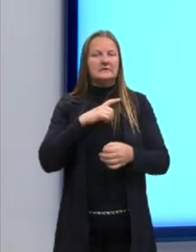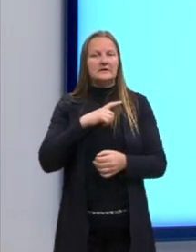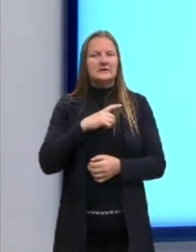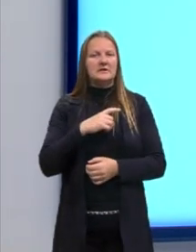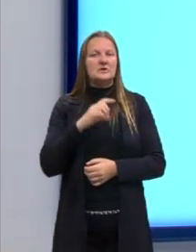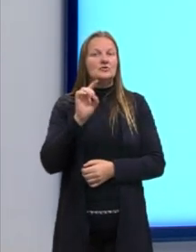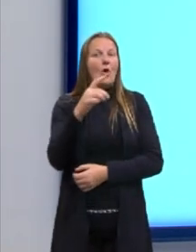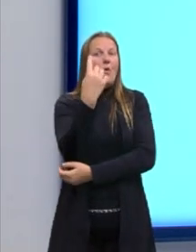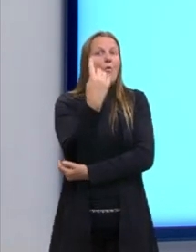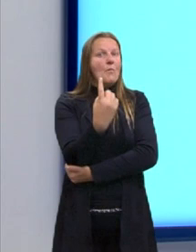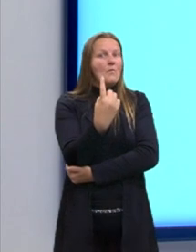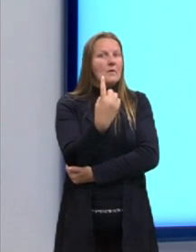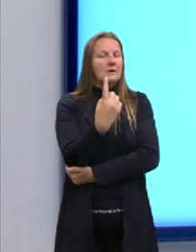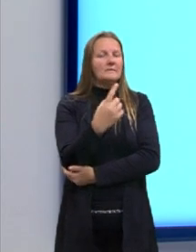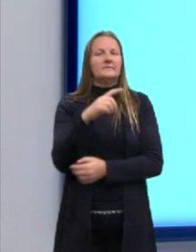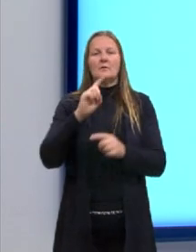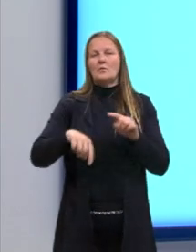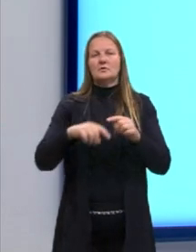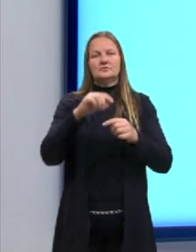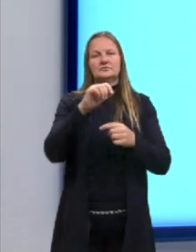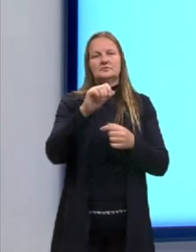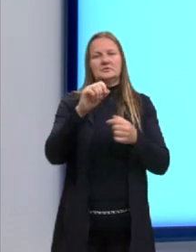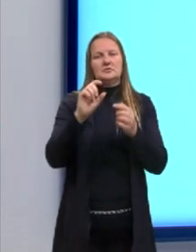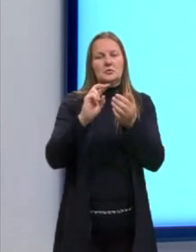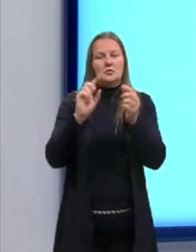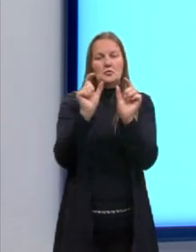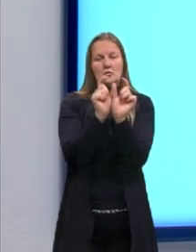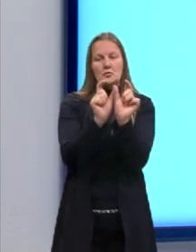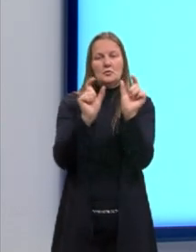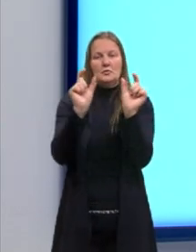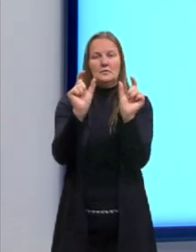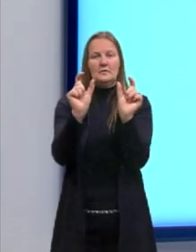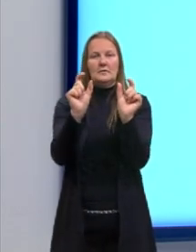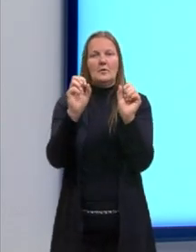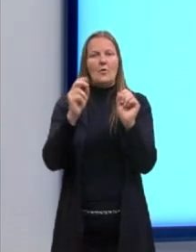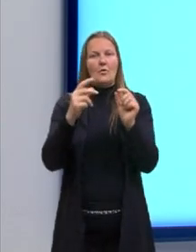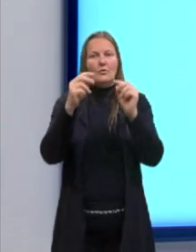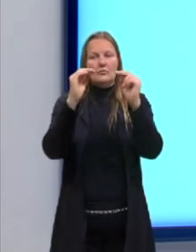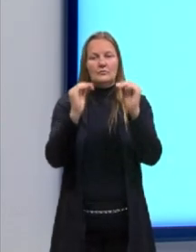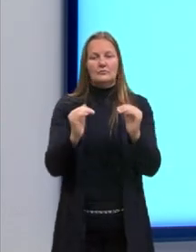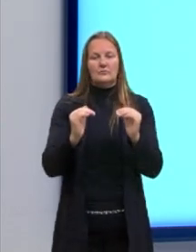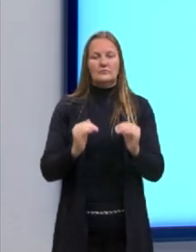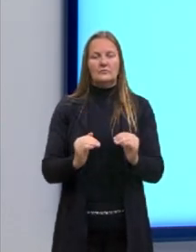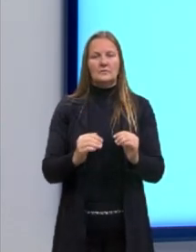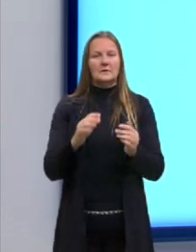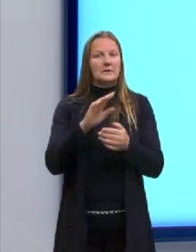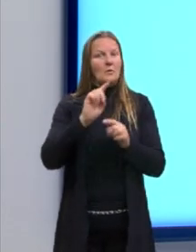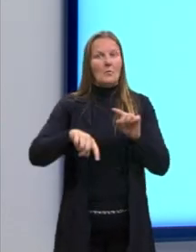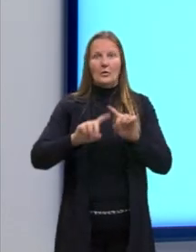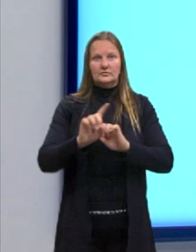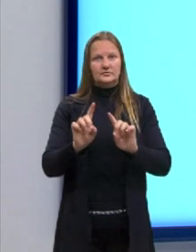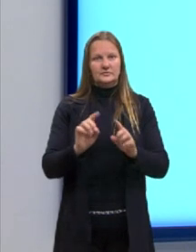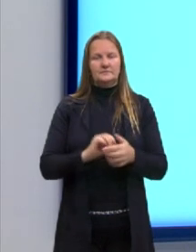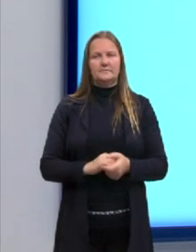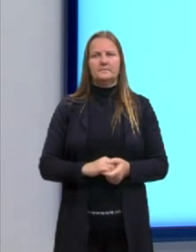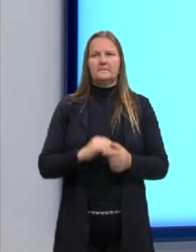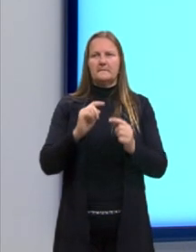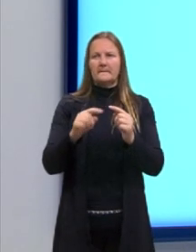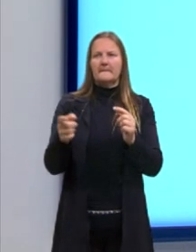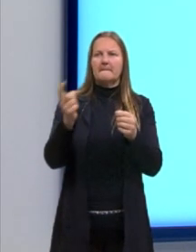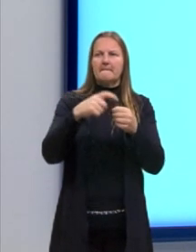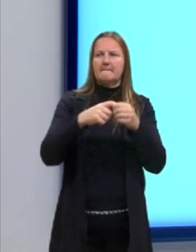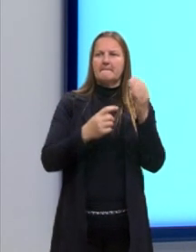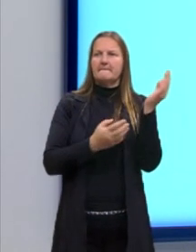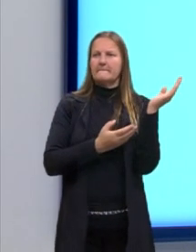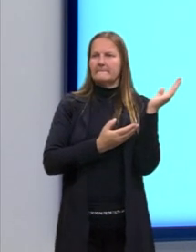únicas, e não podem ter sinônimos ou equivalentes em outras opções. E aí eu vou voltar um slide para vocês,